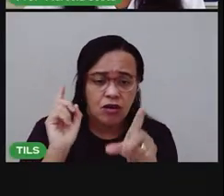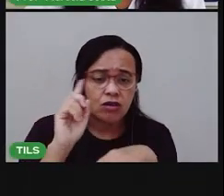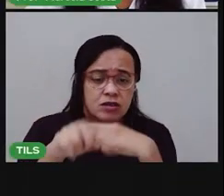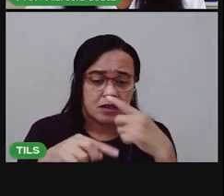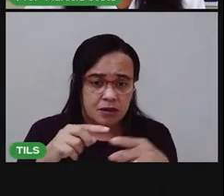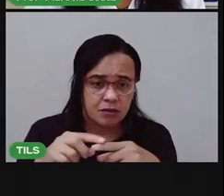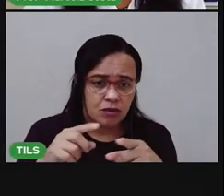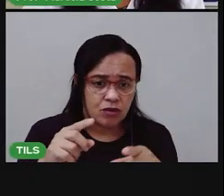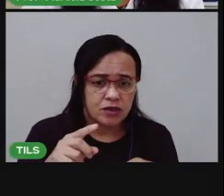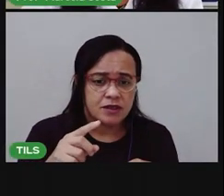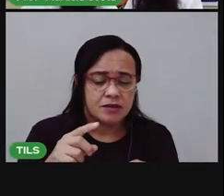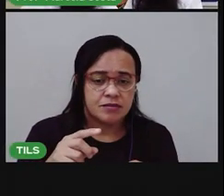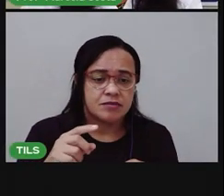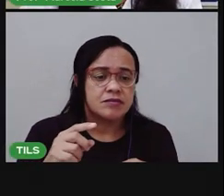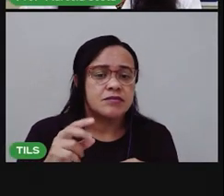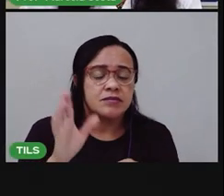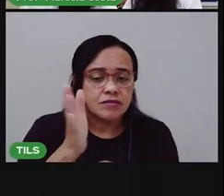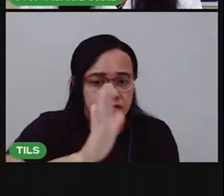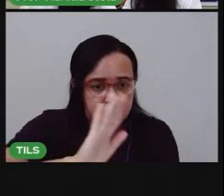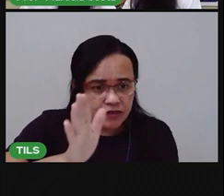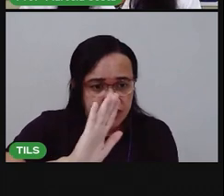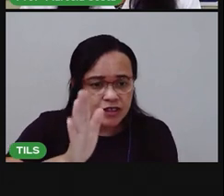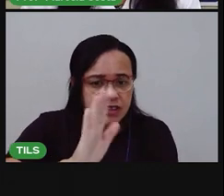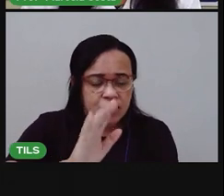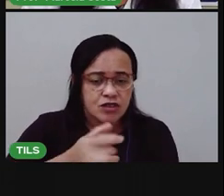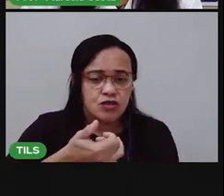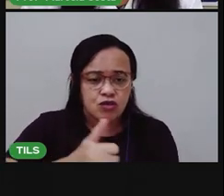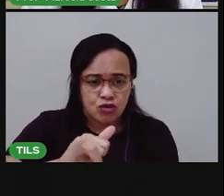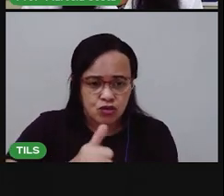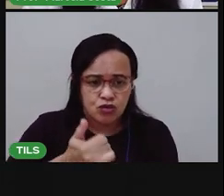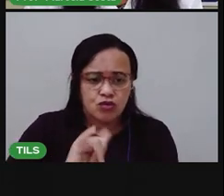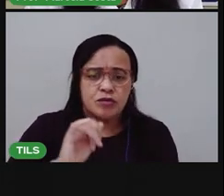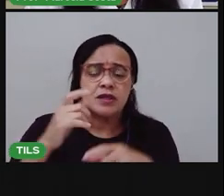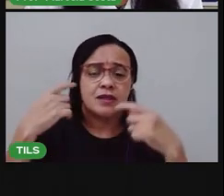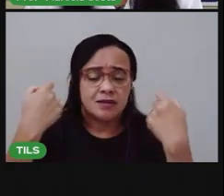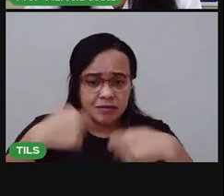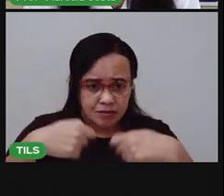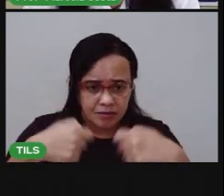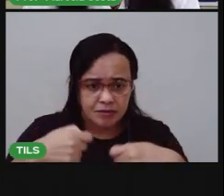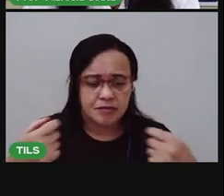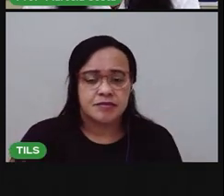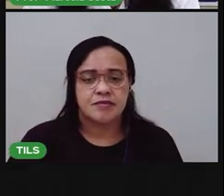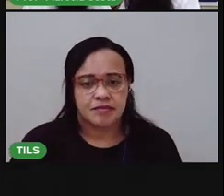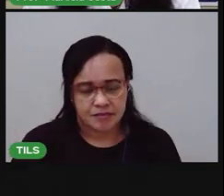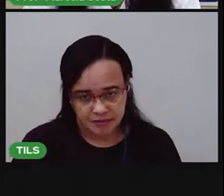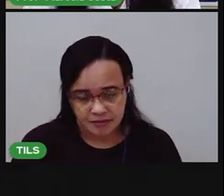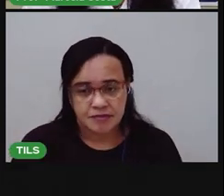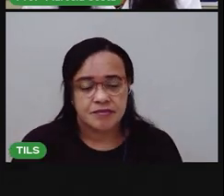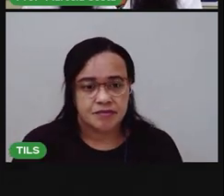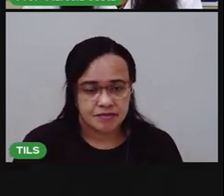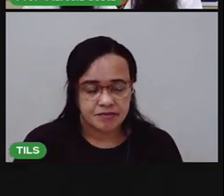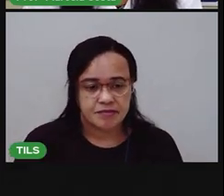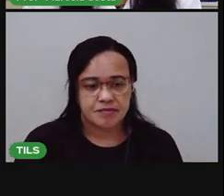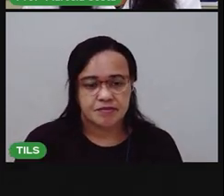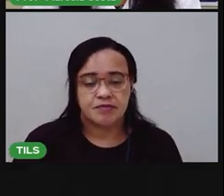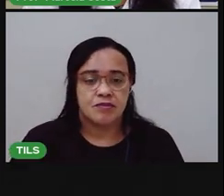faz um frente da tela, olha o nome do vídeo e o link pra você assistir depois.